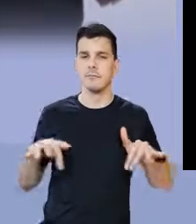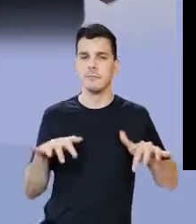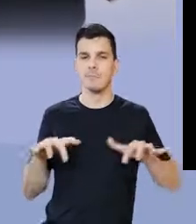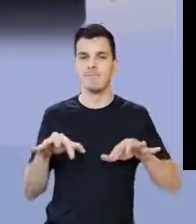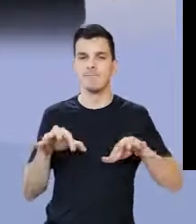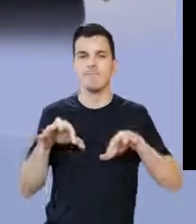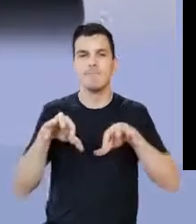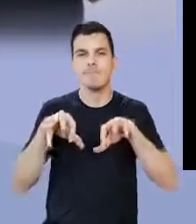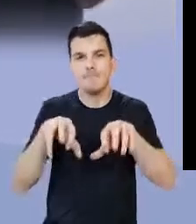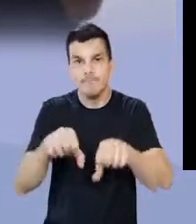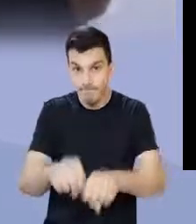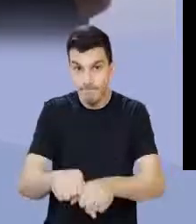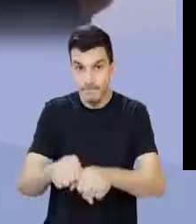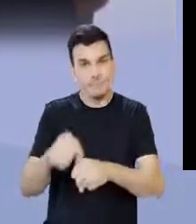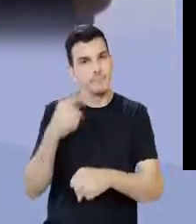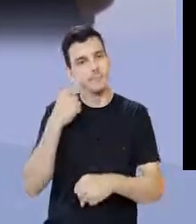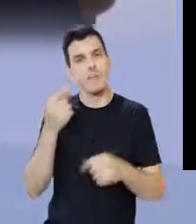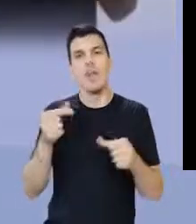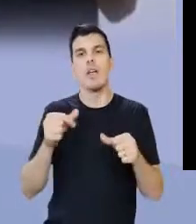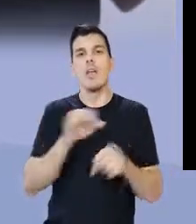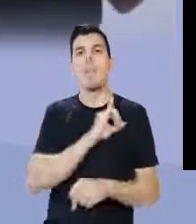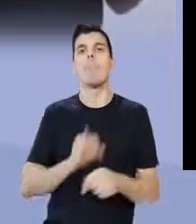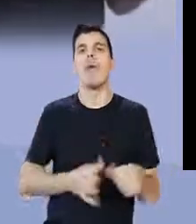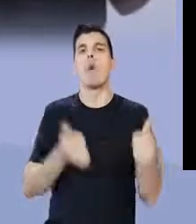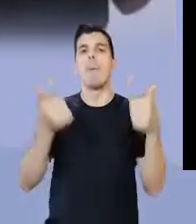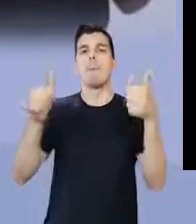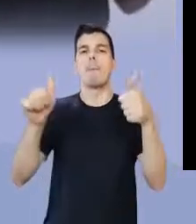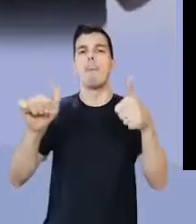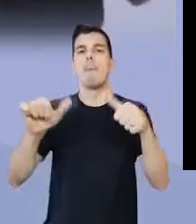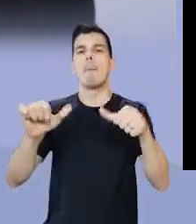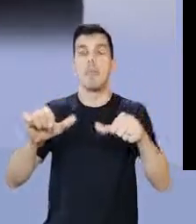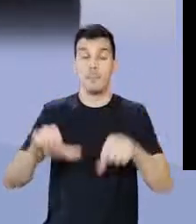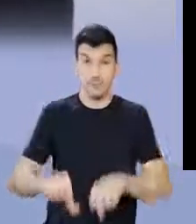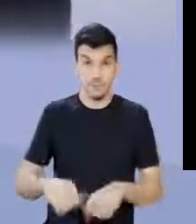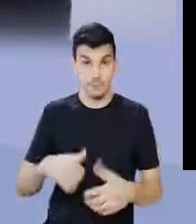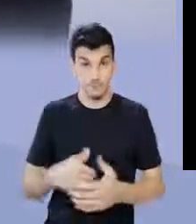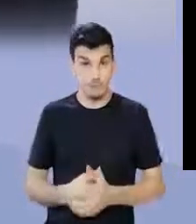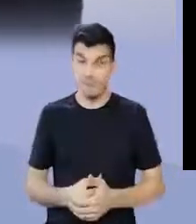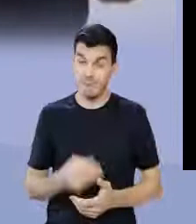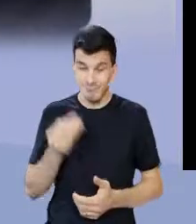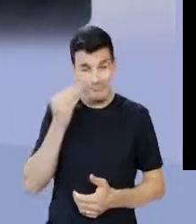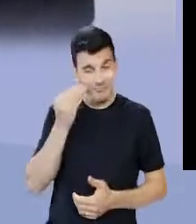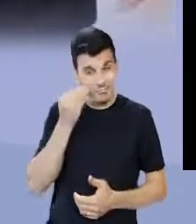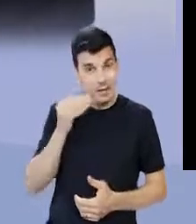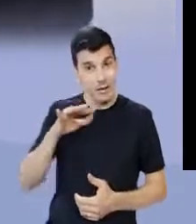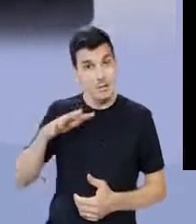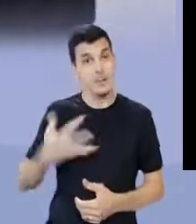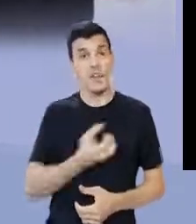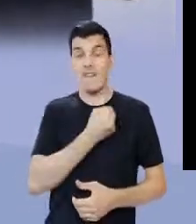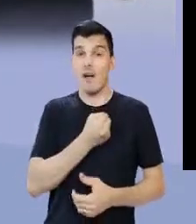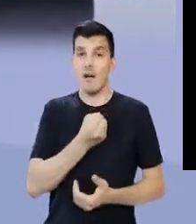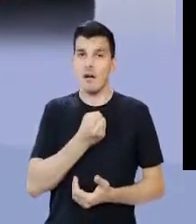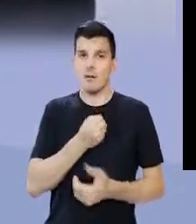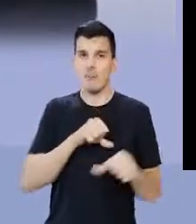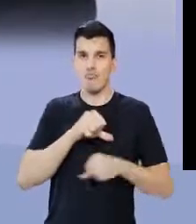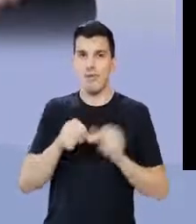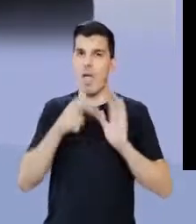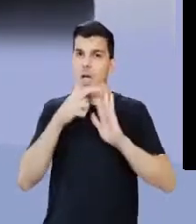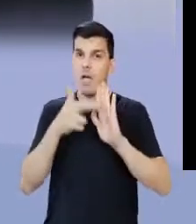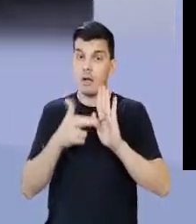misturando e aos poucos que era Império ele vai entrar em decadência, até que tentam salvar o Império dividindo,